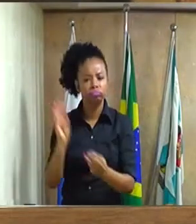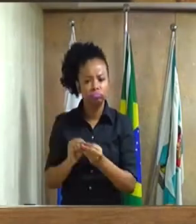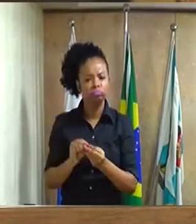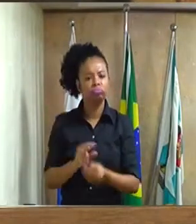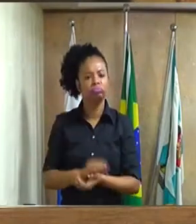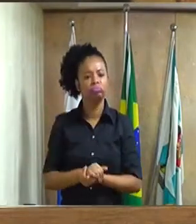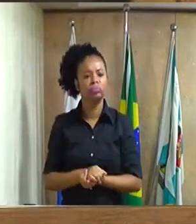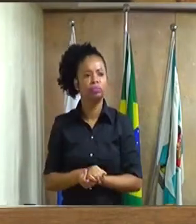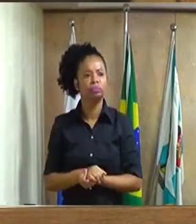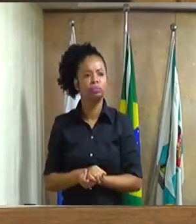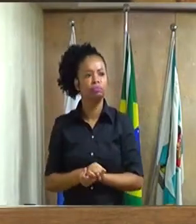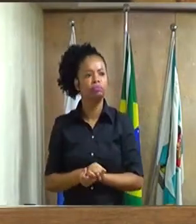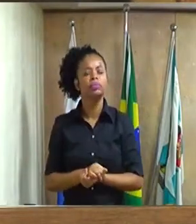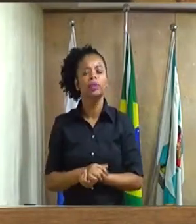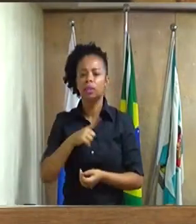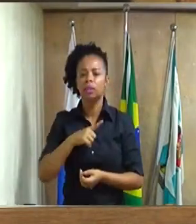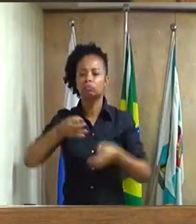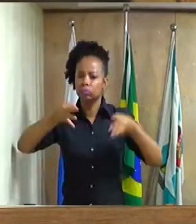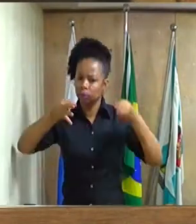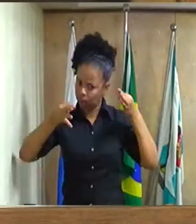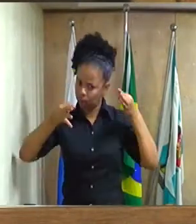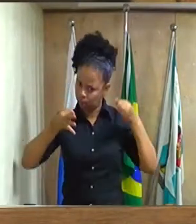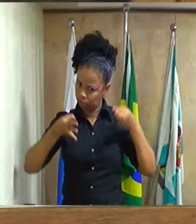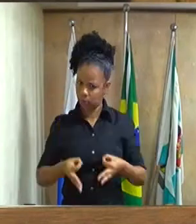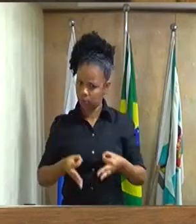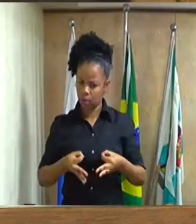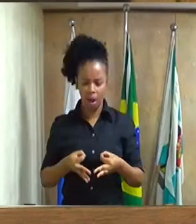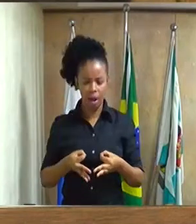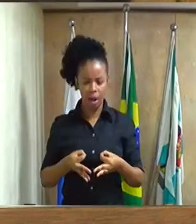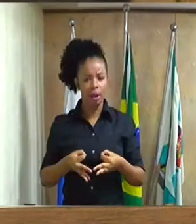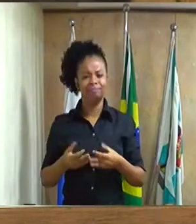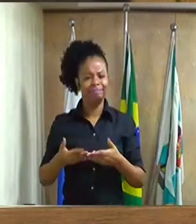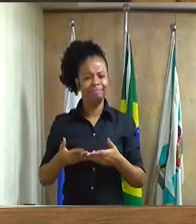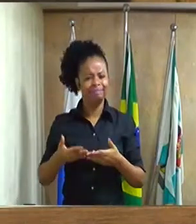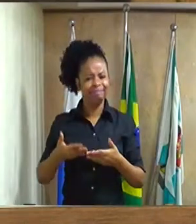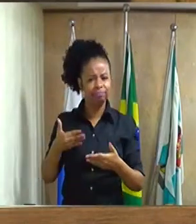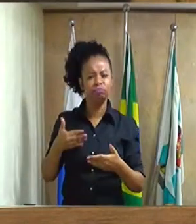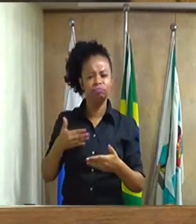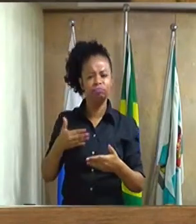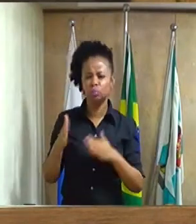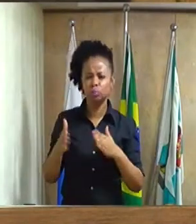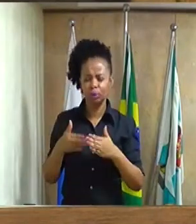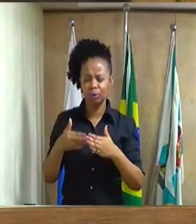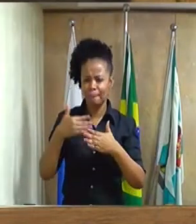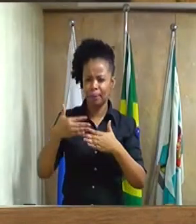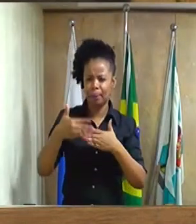Tenho certeza absoluta que toda dificuldade que o prefeito